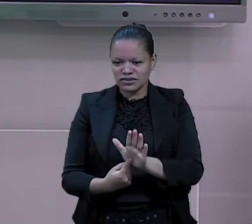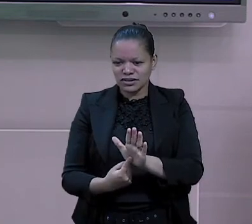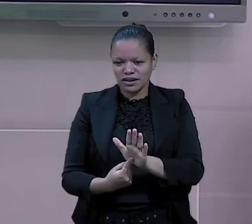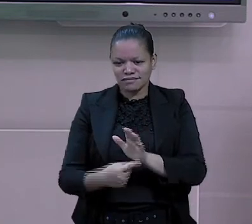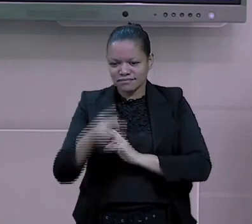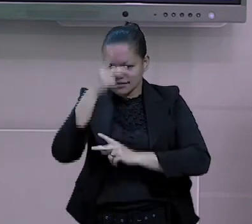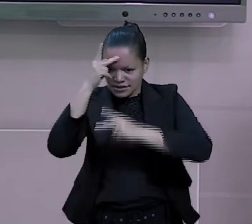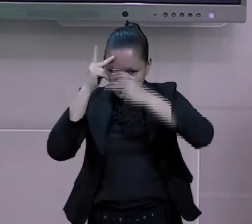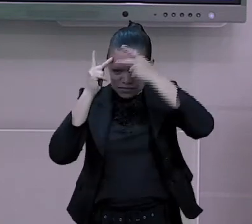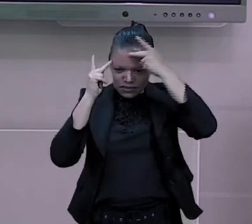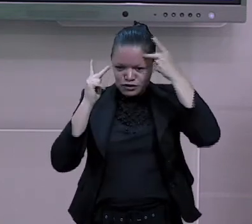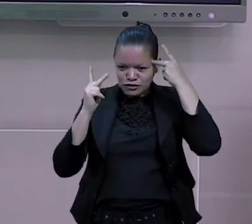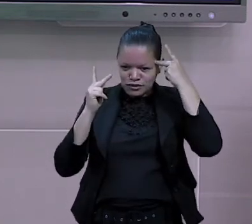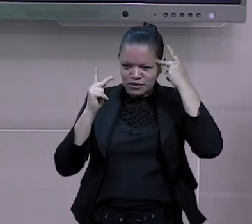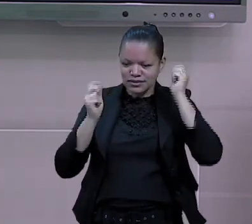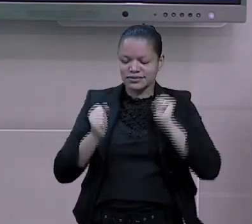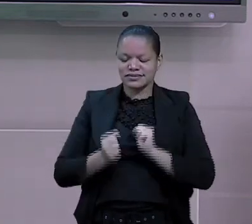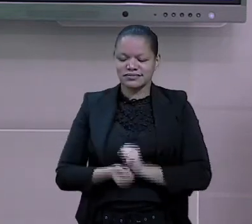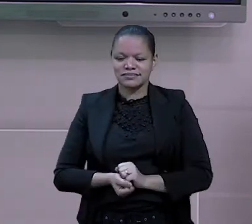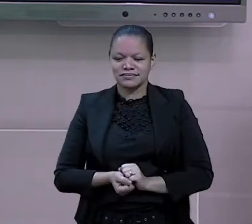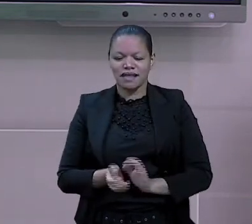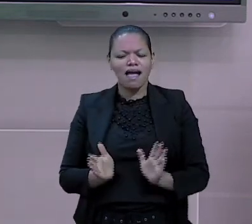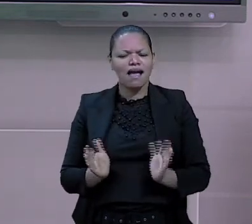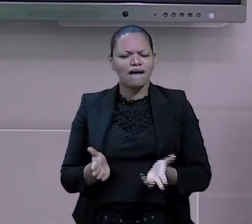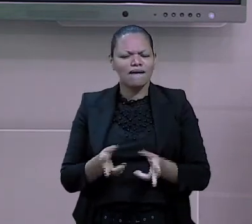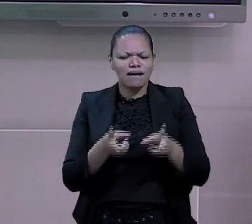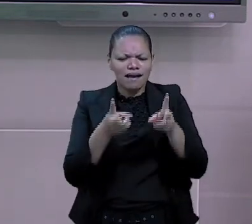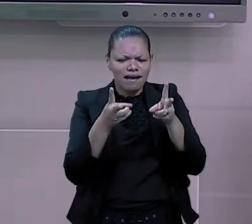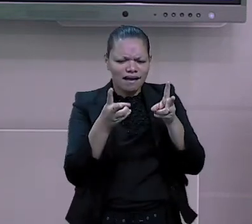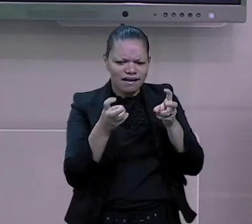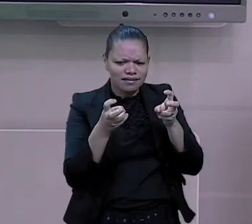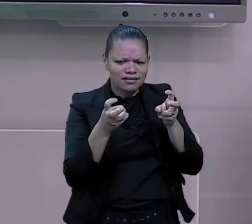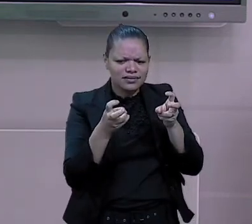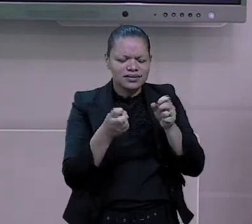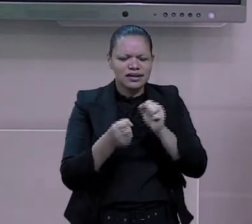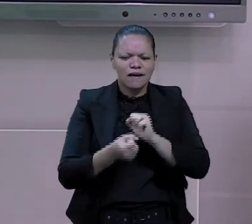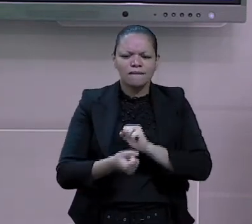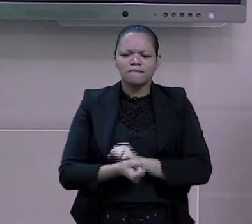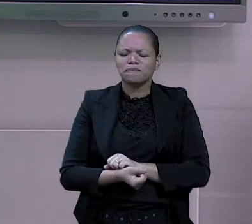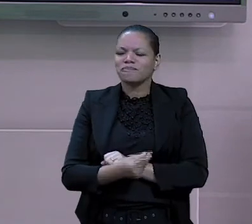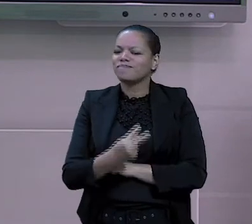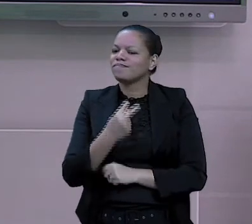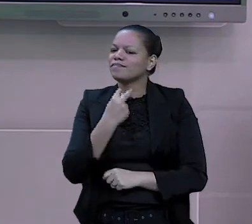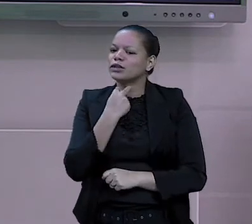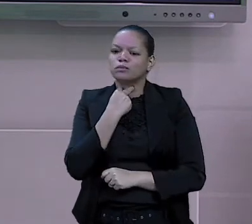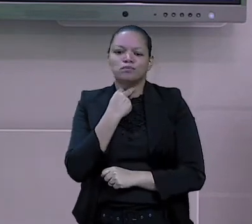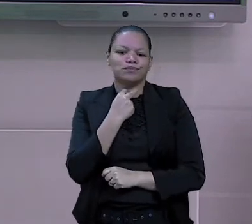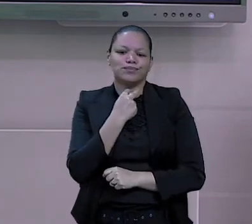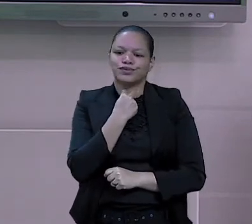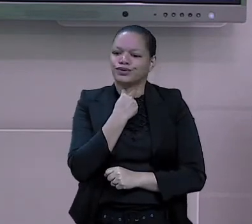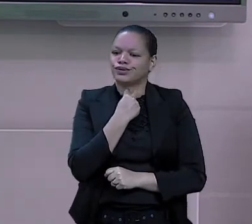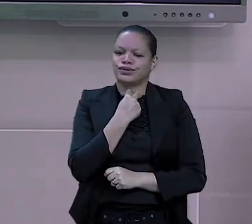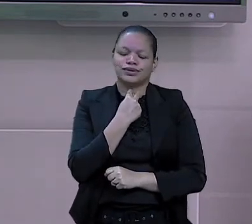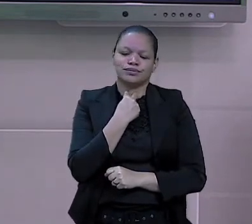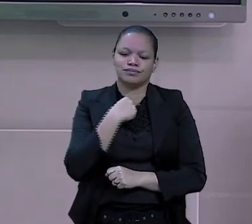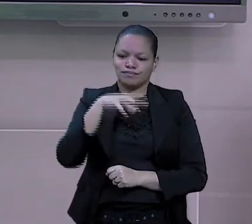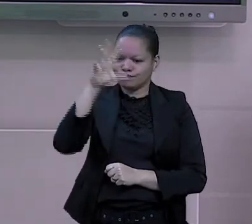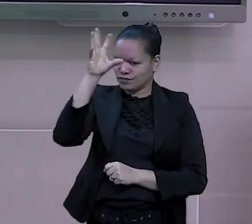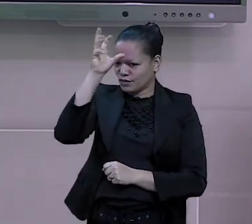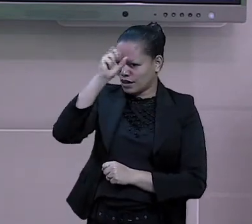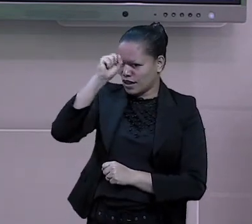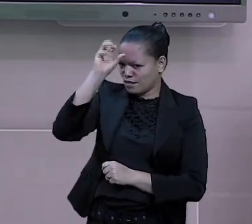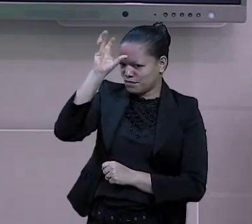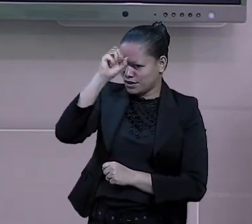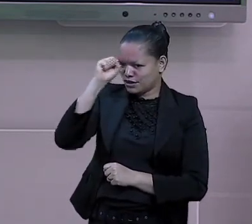afeto. Agora, preste bem atenção que a gente não pode só aprender, só falar, falar, a